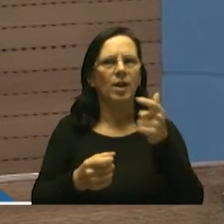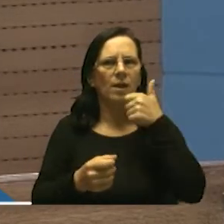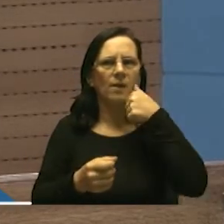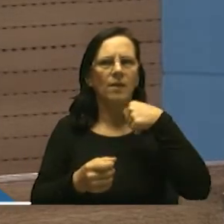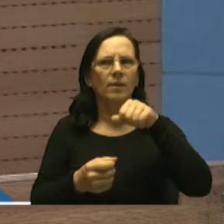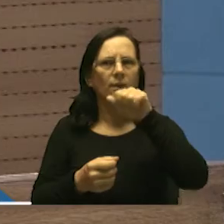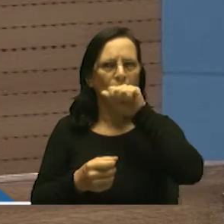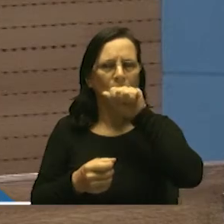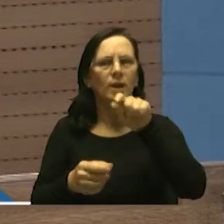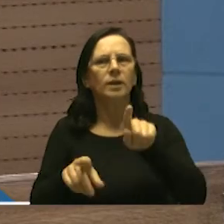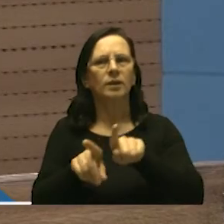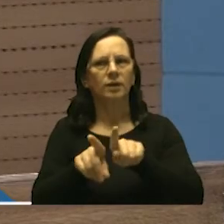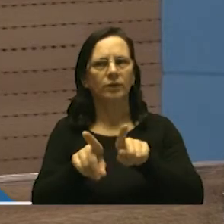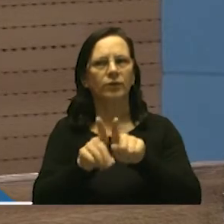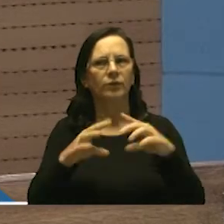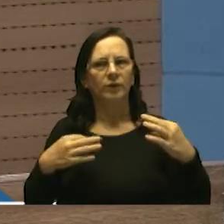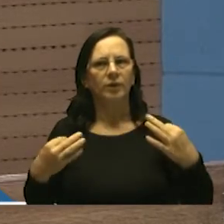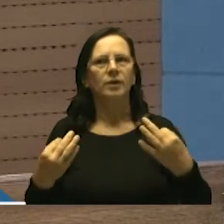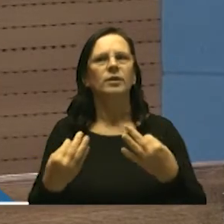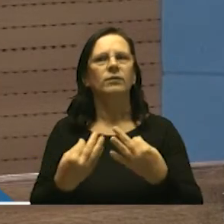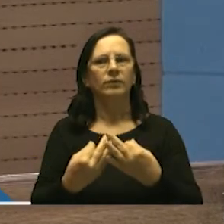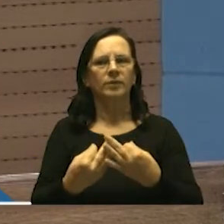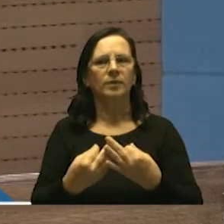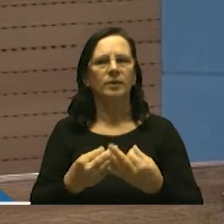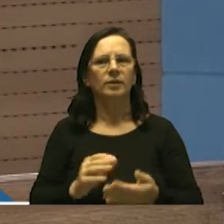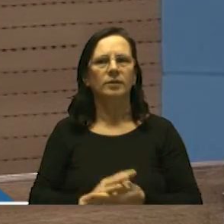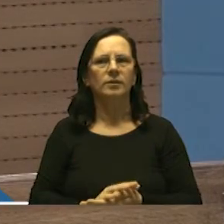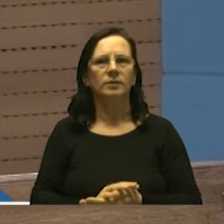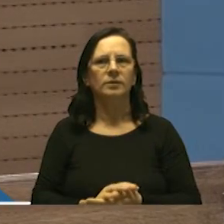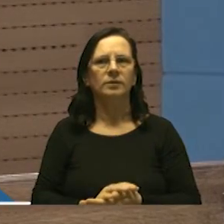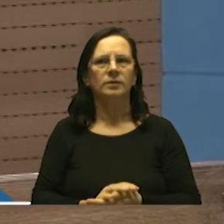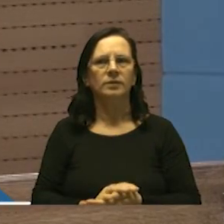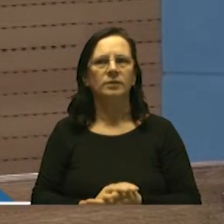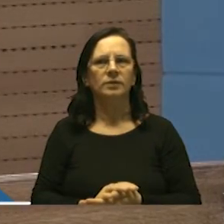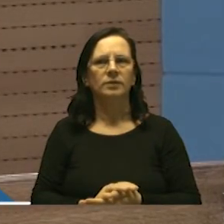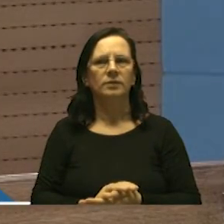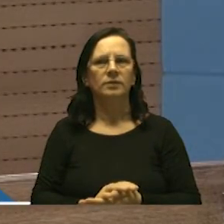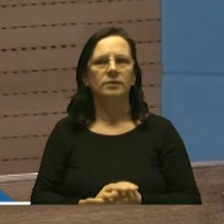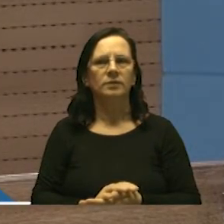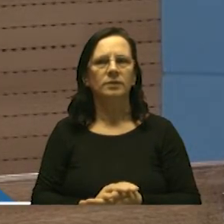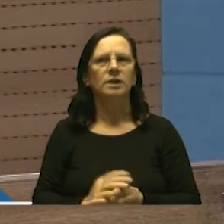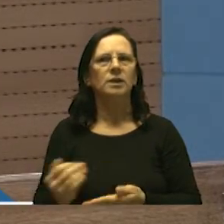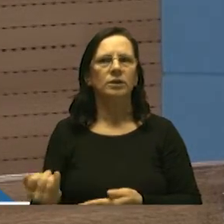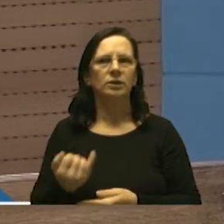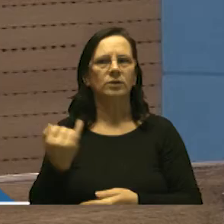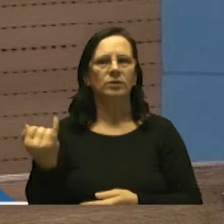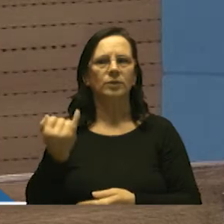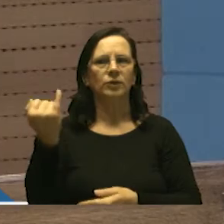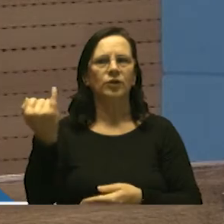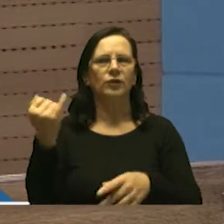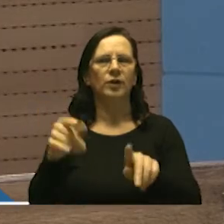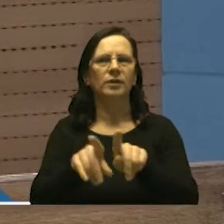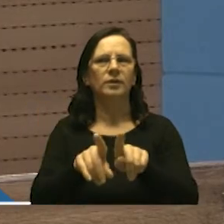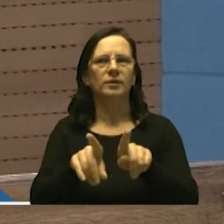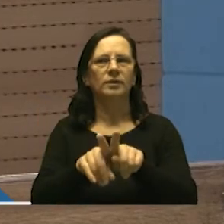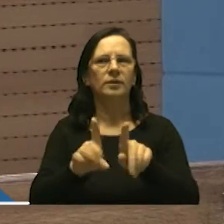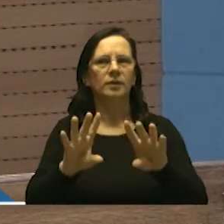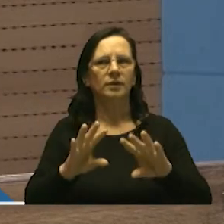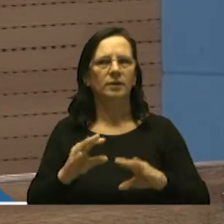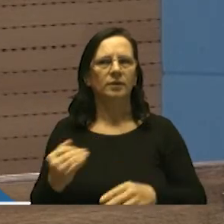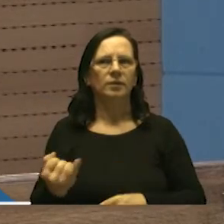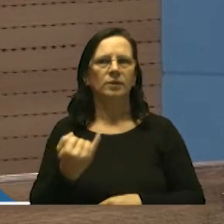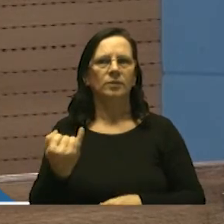vossa excelência fala da família e aí está a importância da família